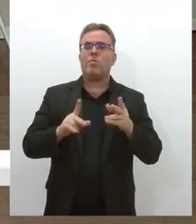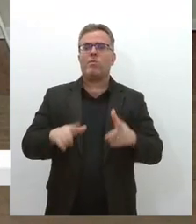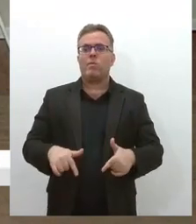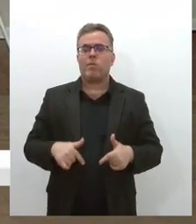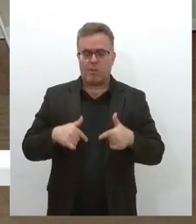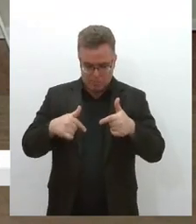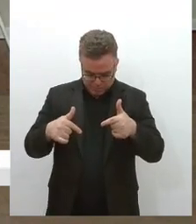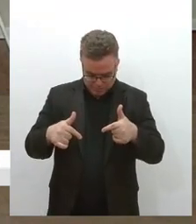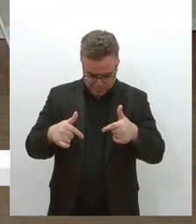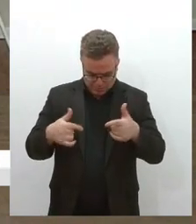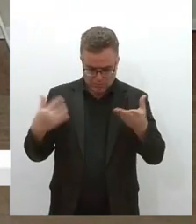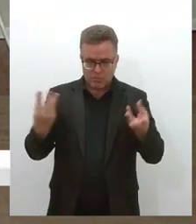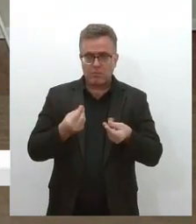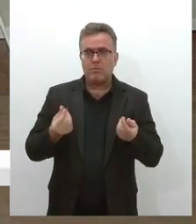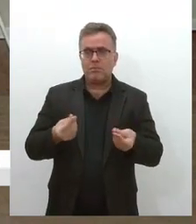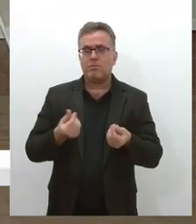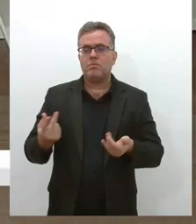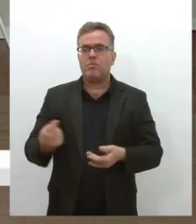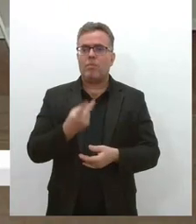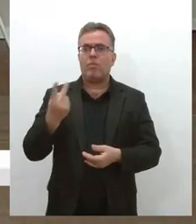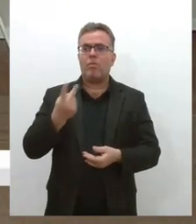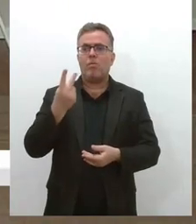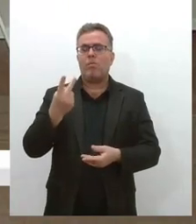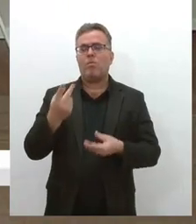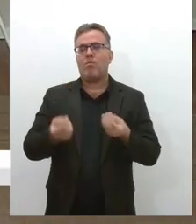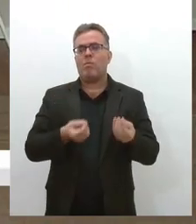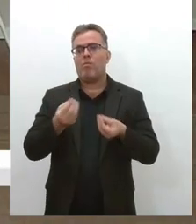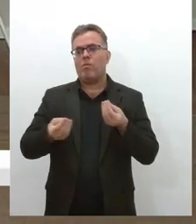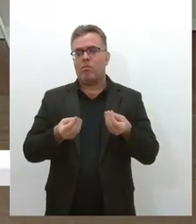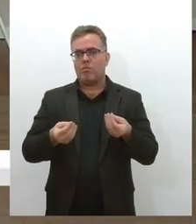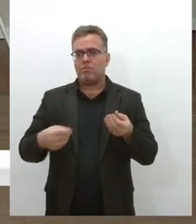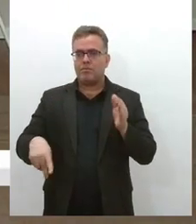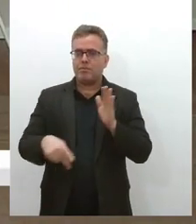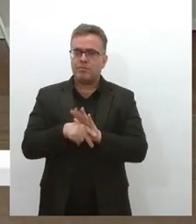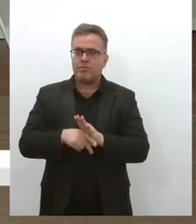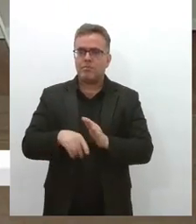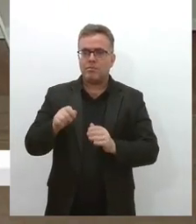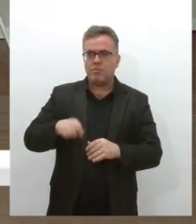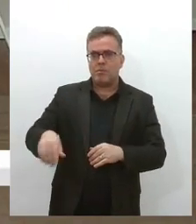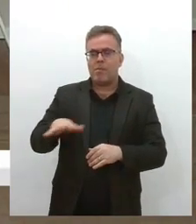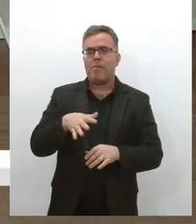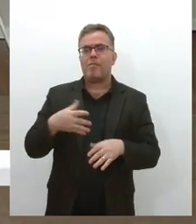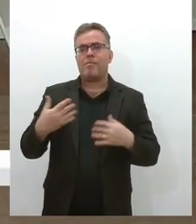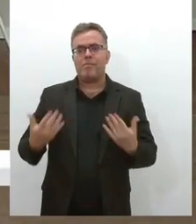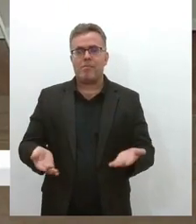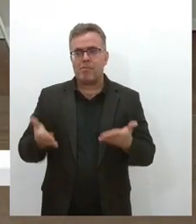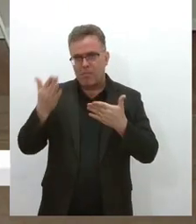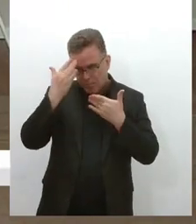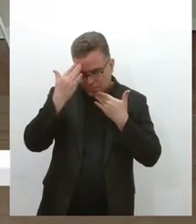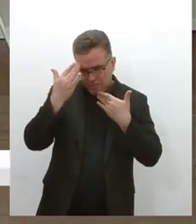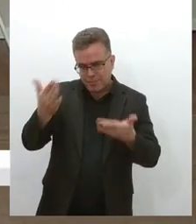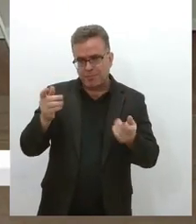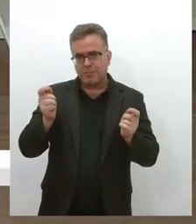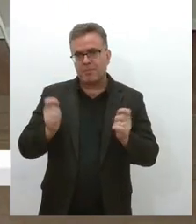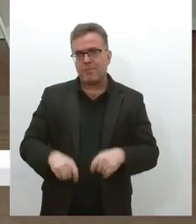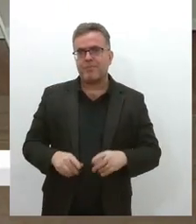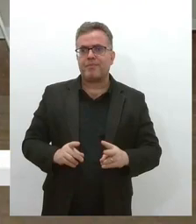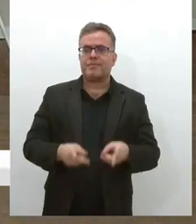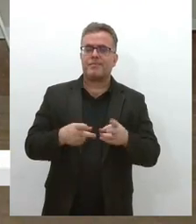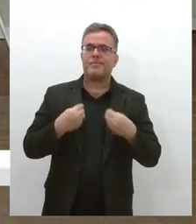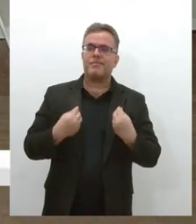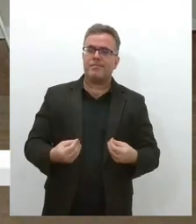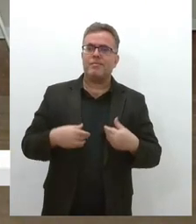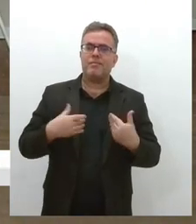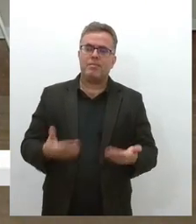e na qualidade e na valorização do universo da assistência social e muito obrigada, se despeça aí dos nossos telespectadores, por